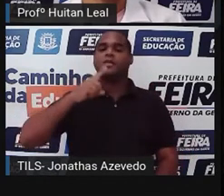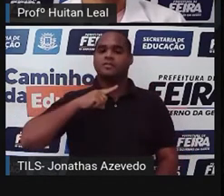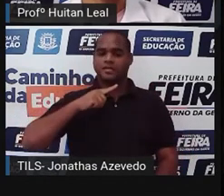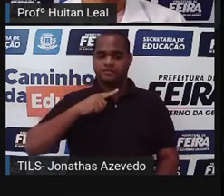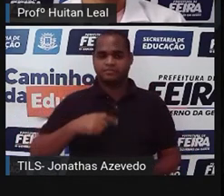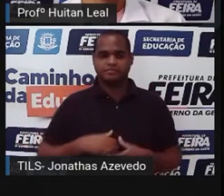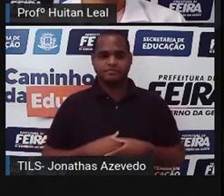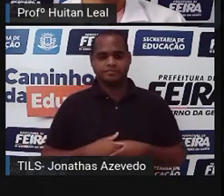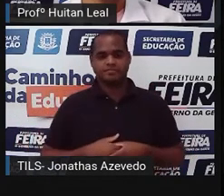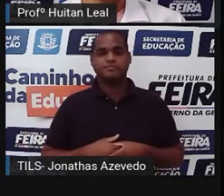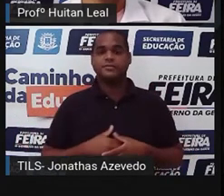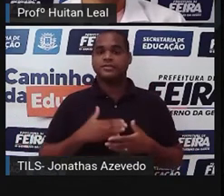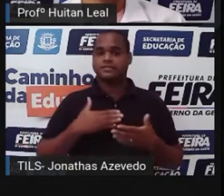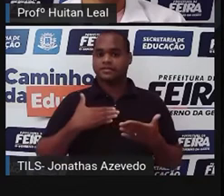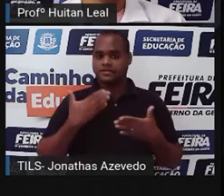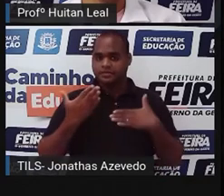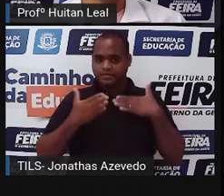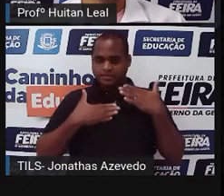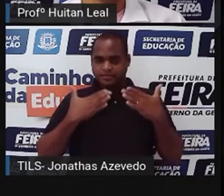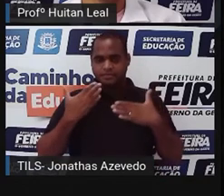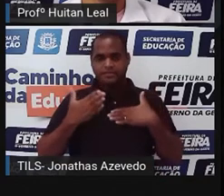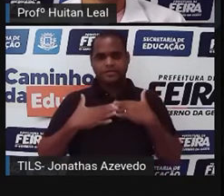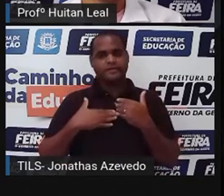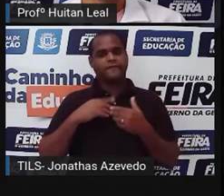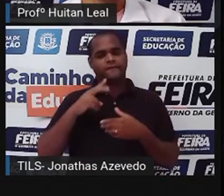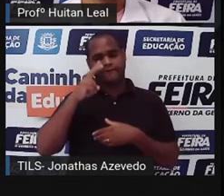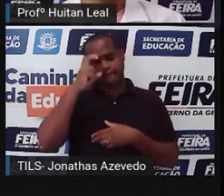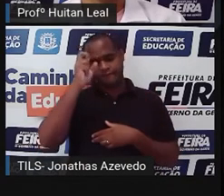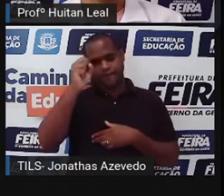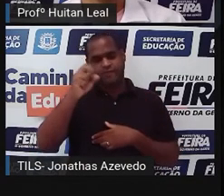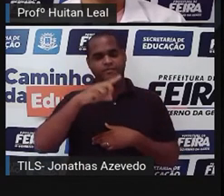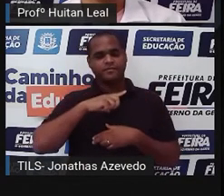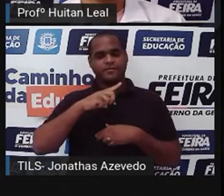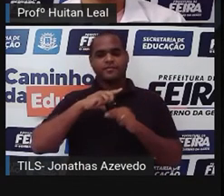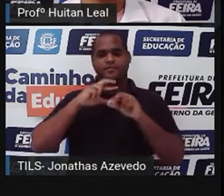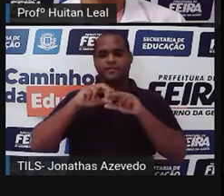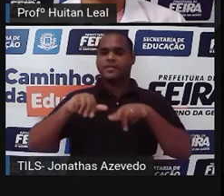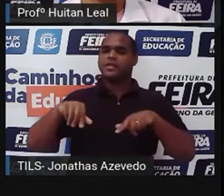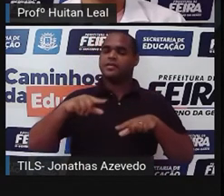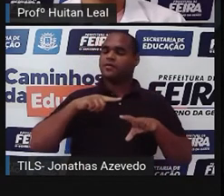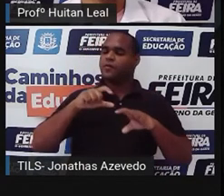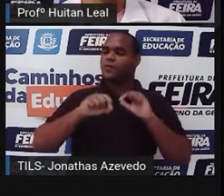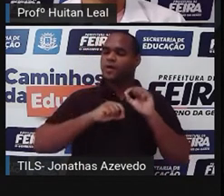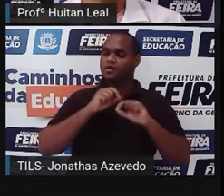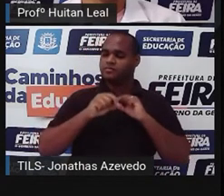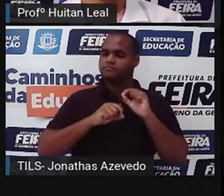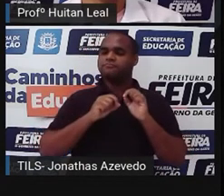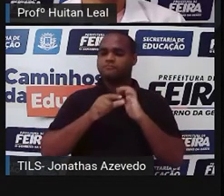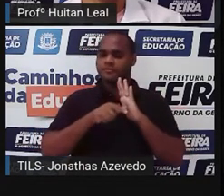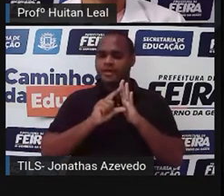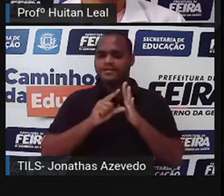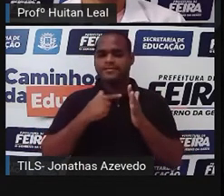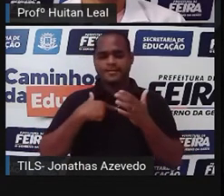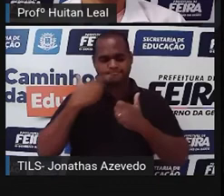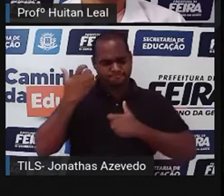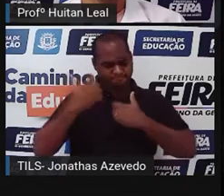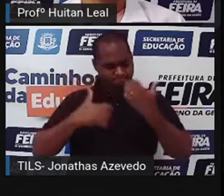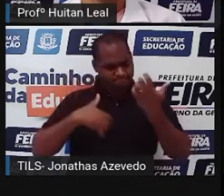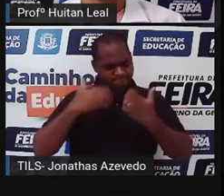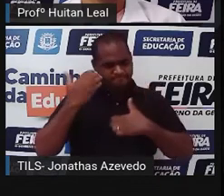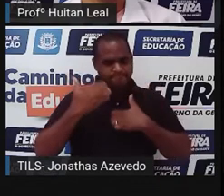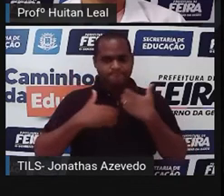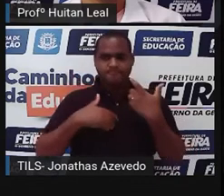acontecimento. Suspense, que é um elemento forte. Para produzir suspense, é necessário retardar algumas revelações.